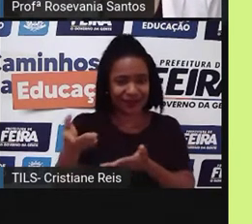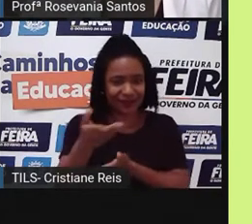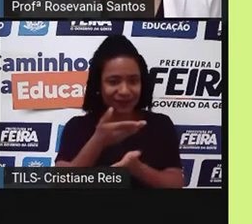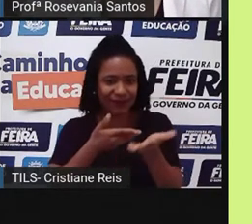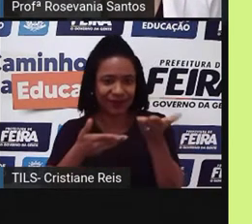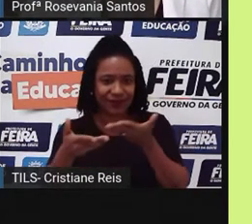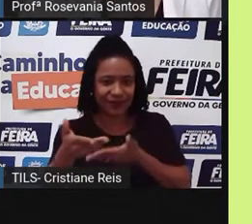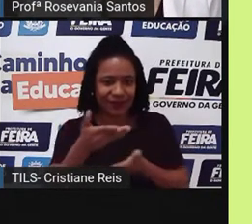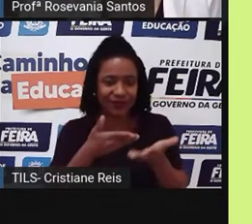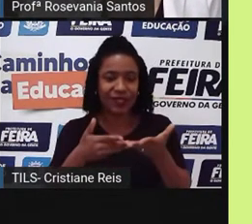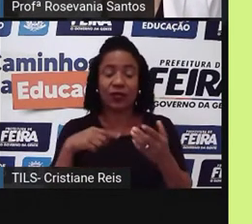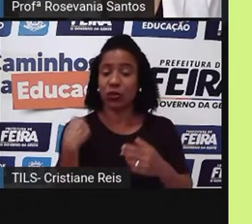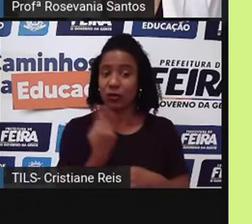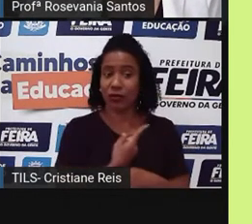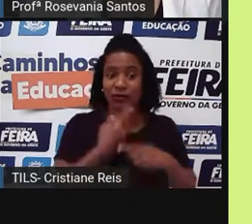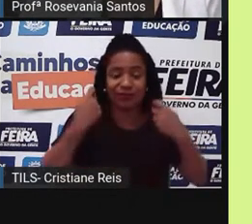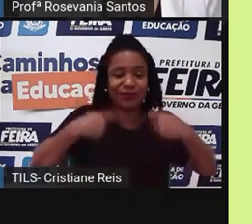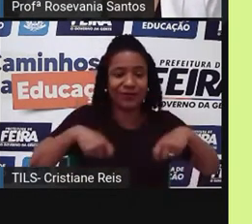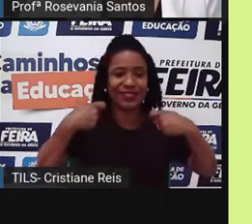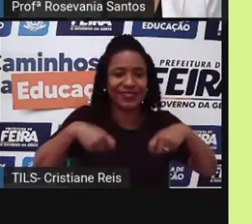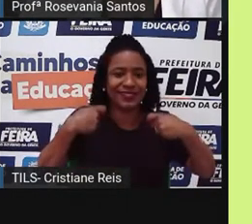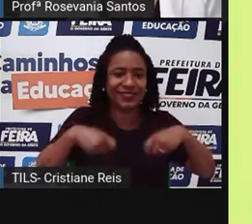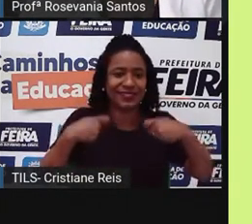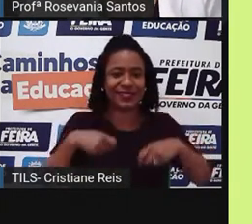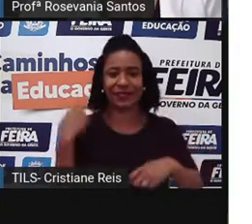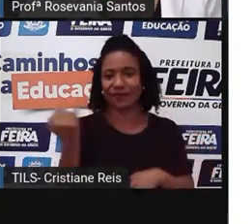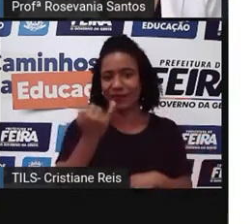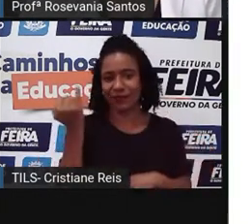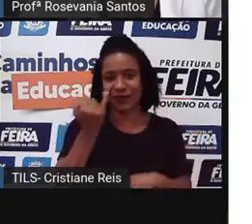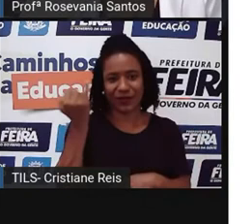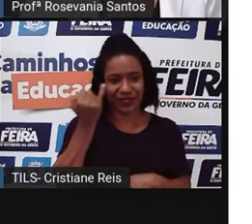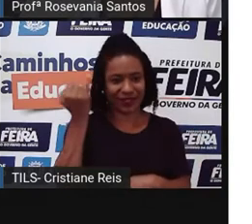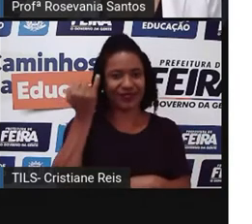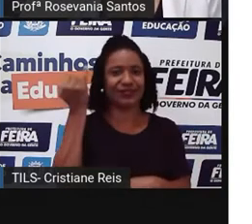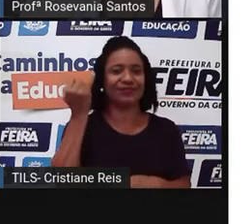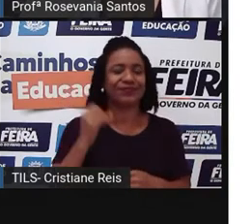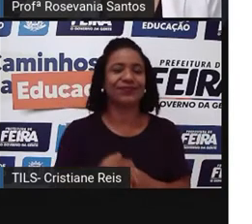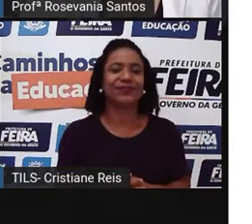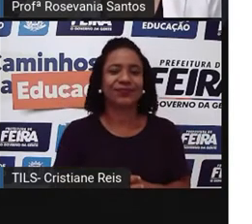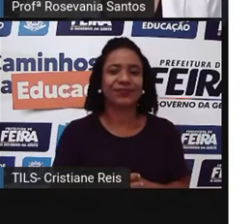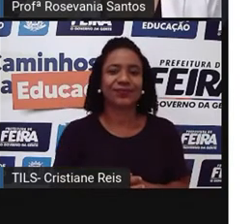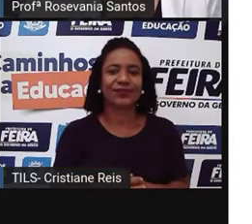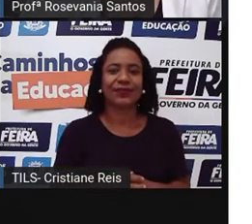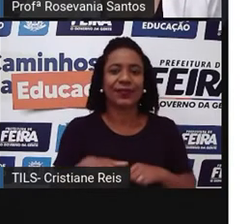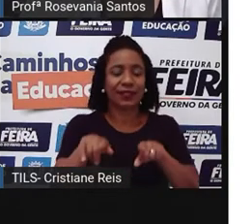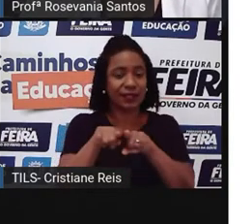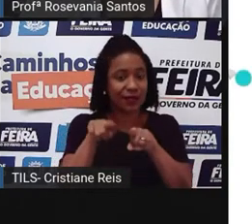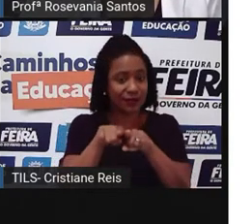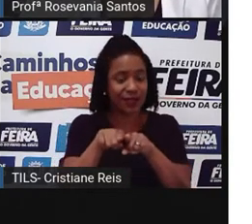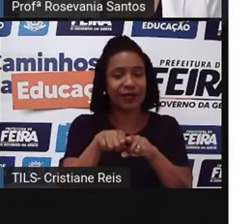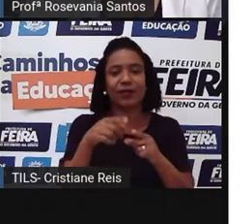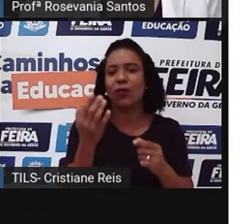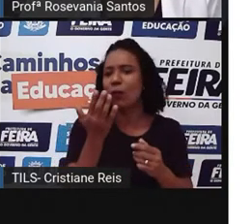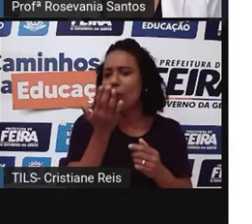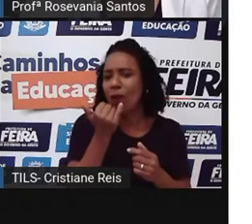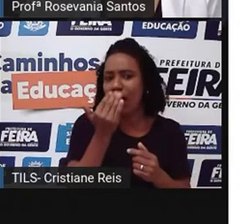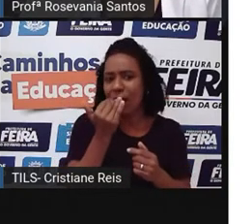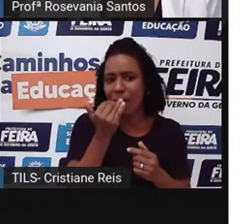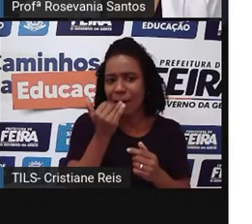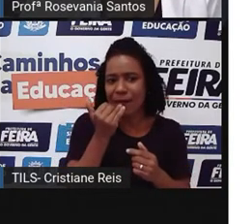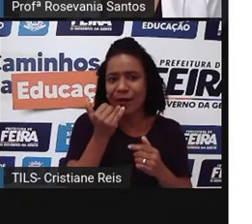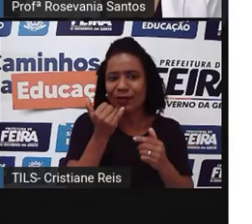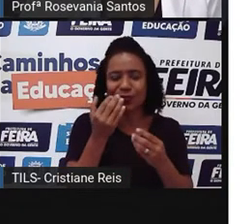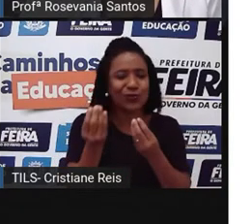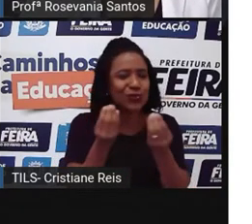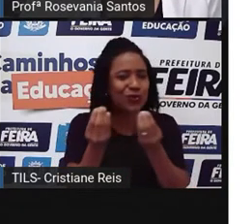né? A gente precisa dele. Isso aí vem mais outra situação aí, né? O caminho dos alimentos até a nossa mesa. Mas aí ele vem só para